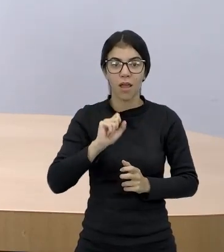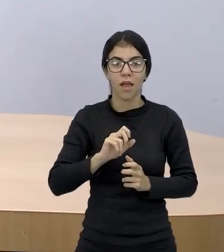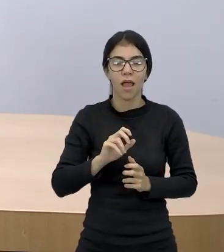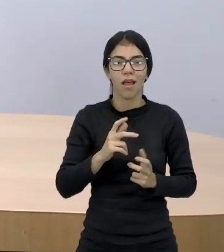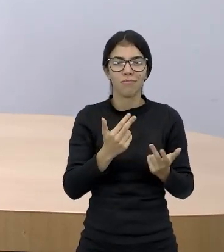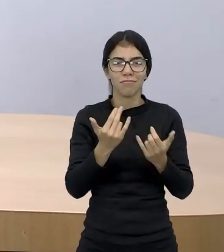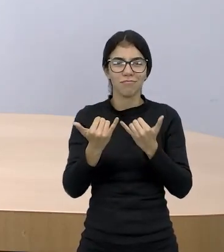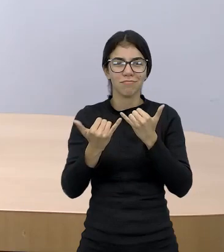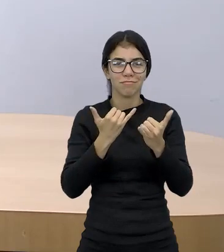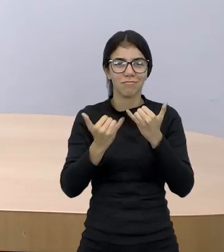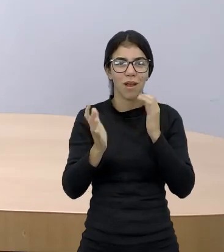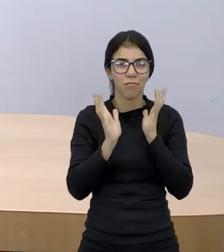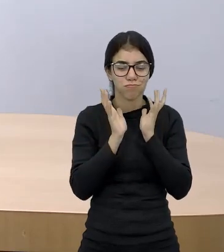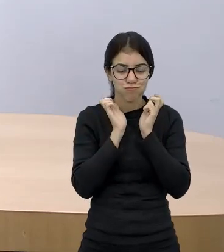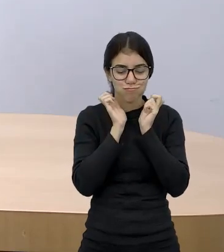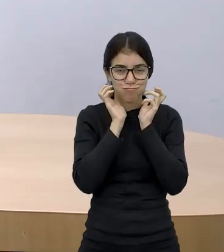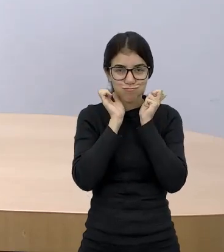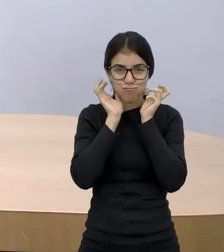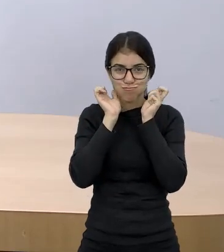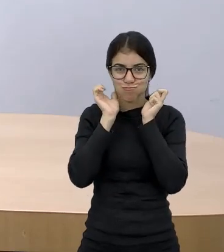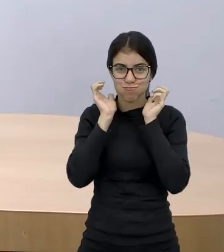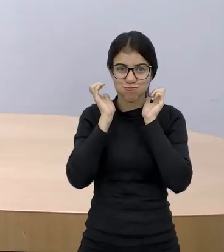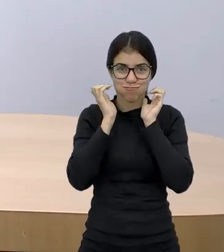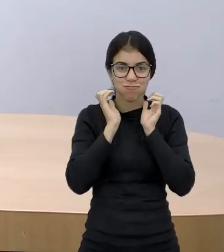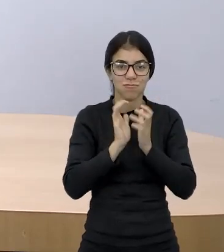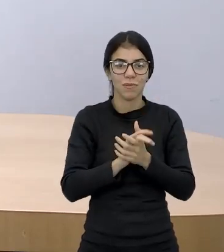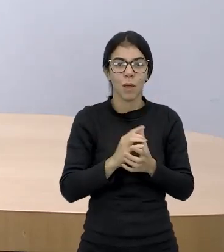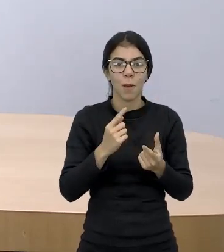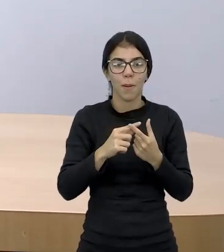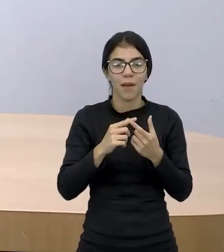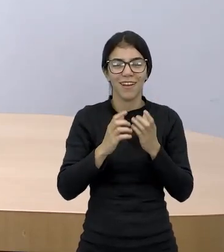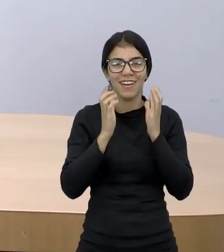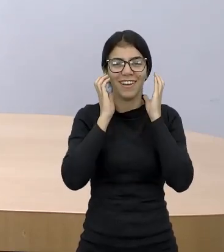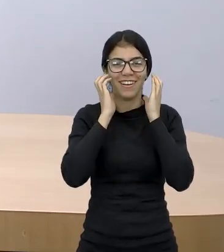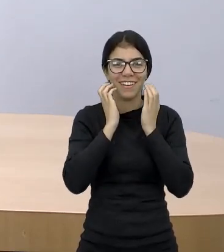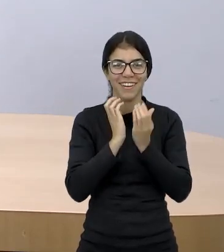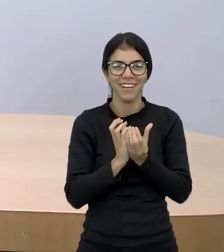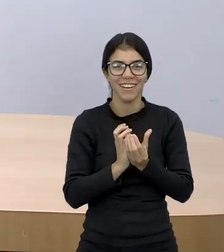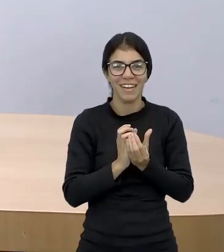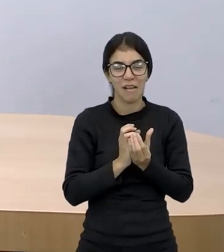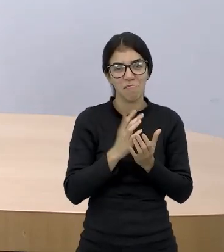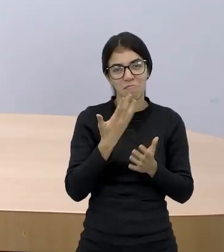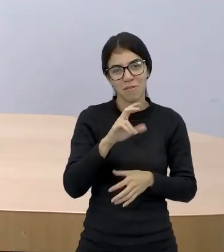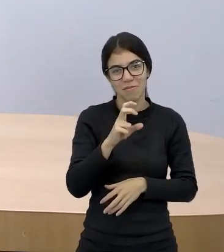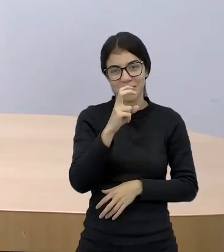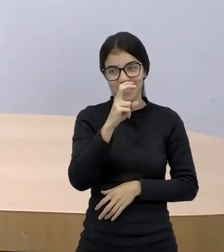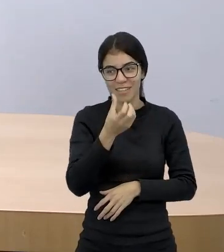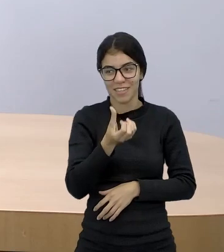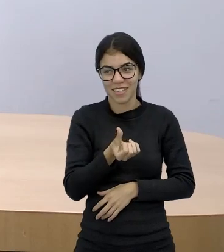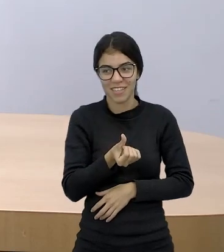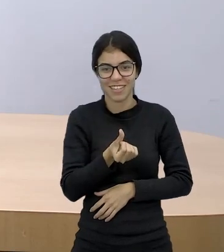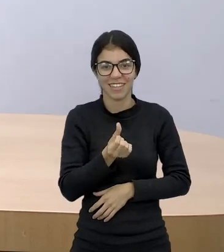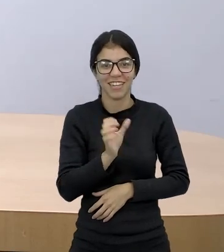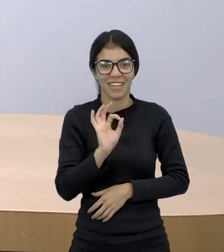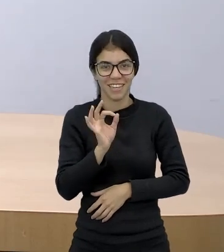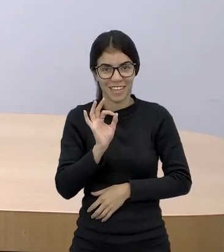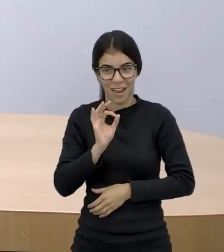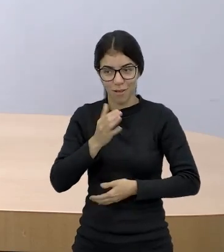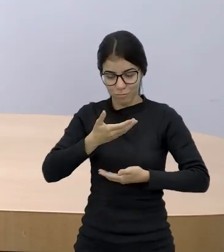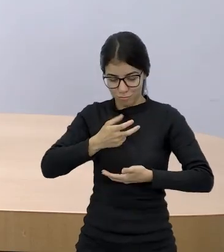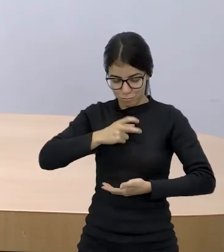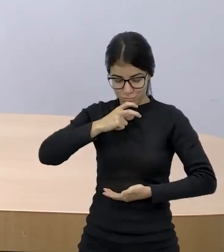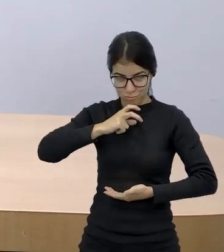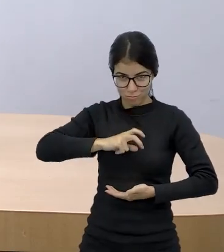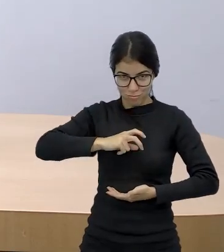afofando a minha barba com as duas mãos, porque eu tenho uma barba comprida aí de uns 5, 6 dedos, eu tava medindo agora pra ver se era isso mesmo.